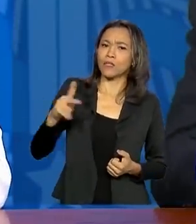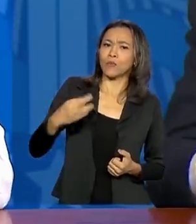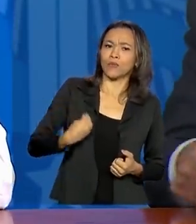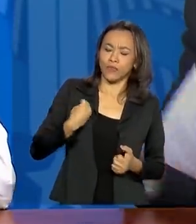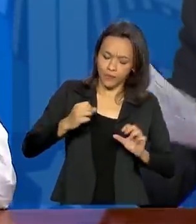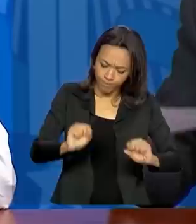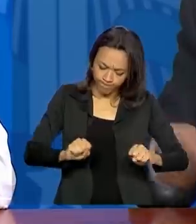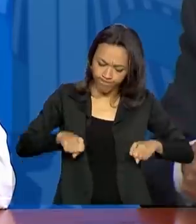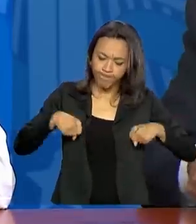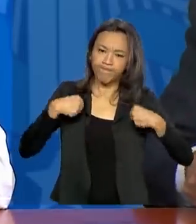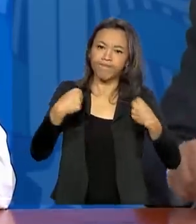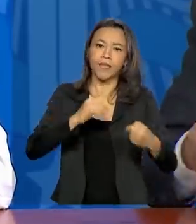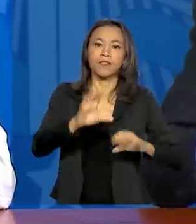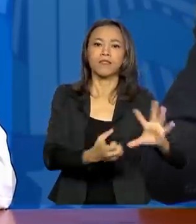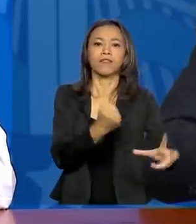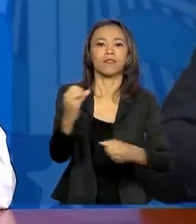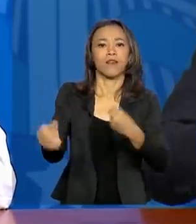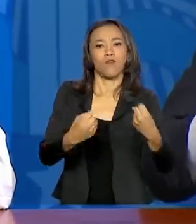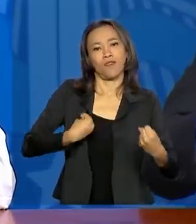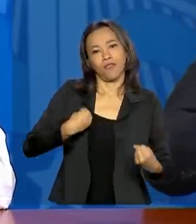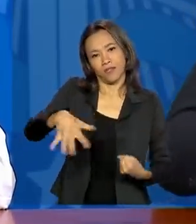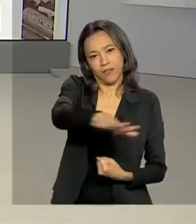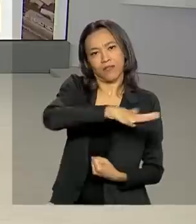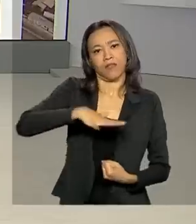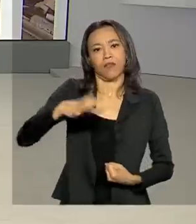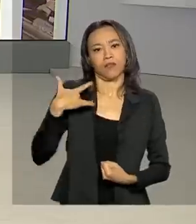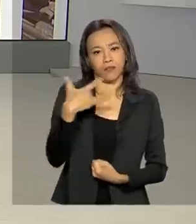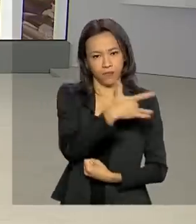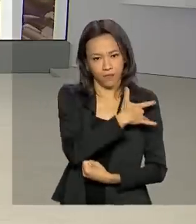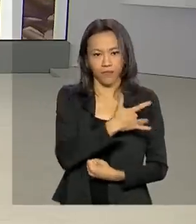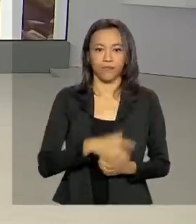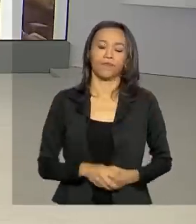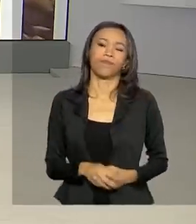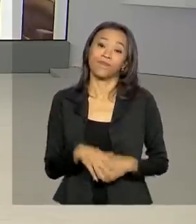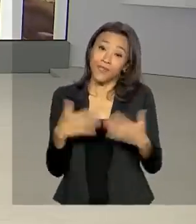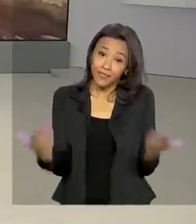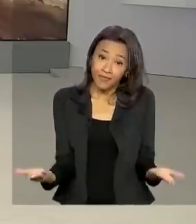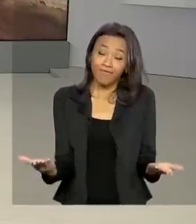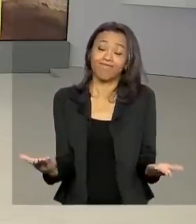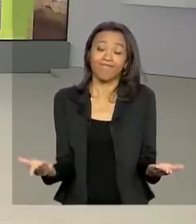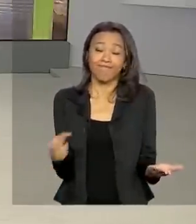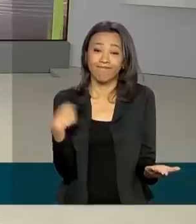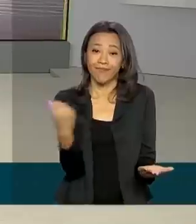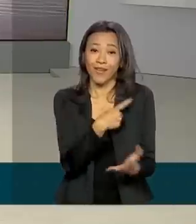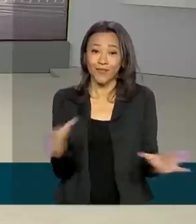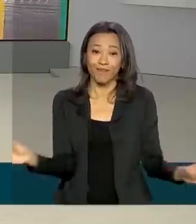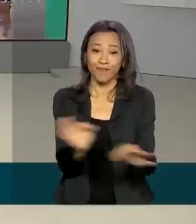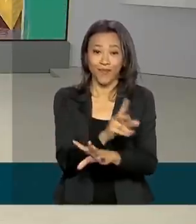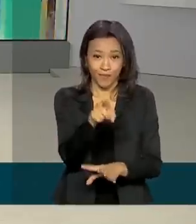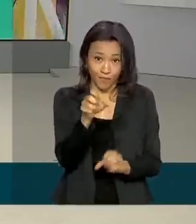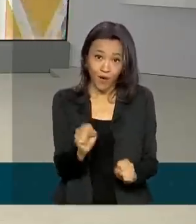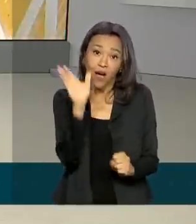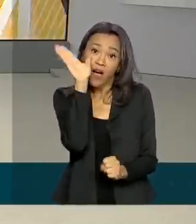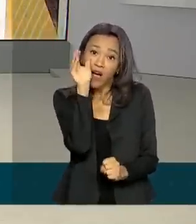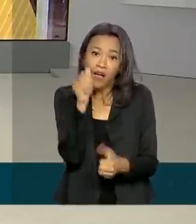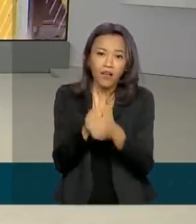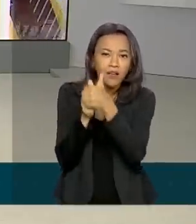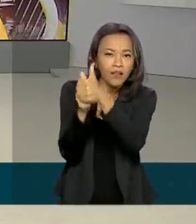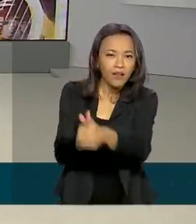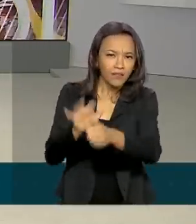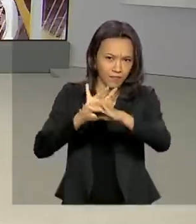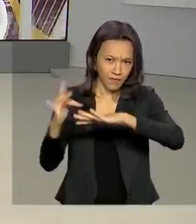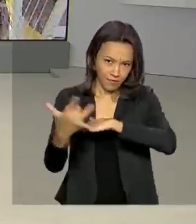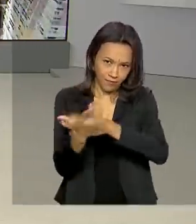vida a salvar vidas na área de saúde. É isso. O Brasil em Dia termina aqui. Você pode nos acompanhar também